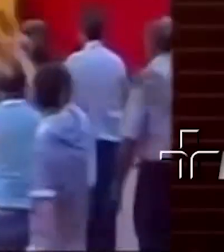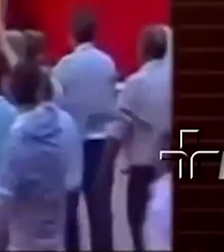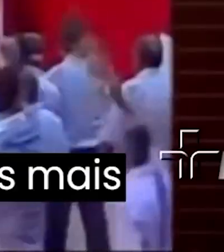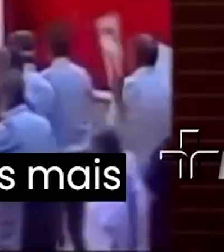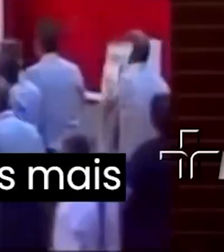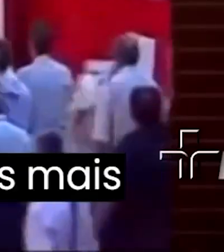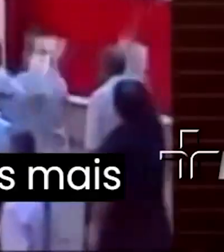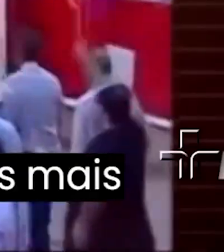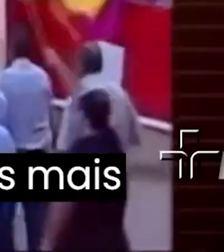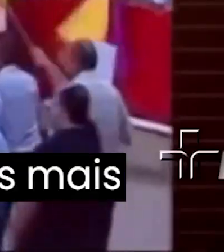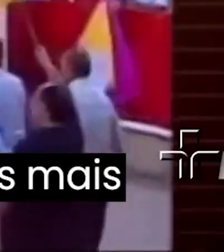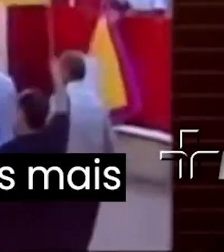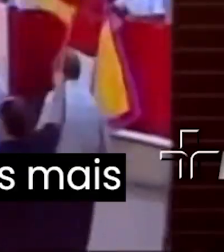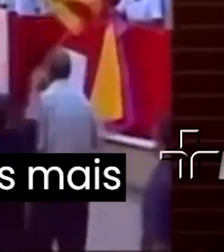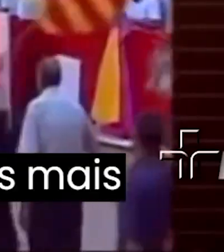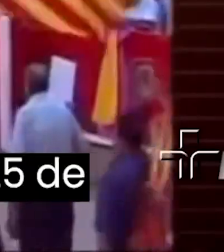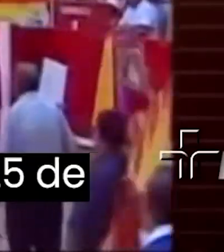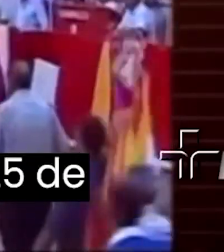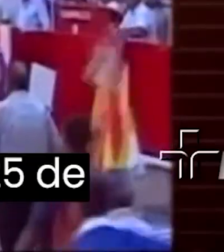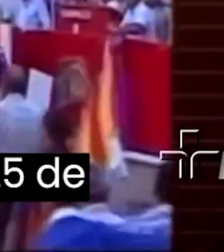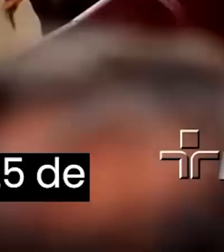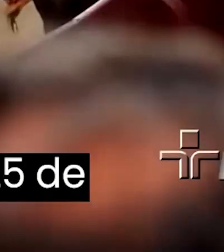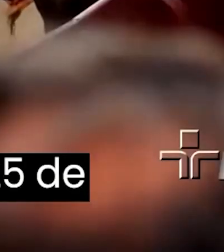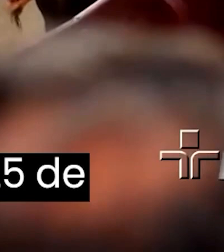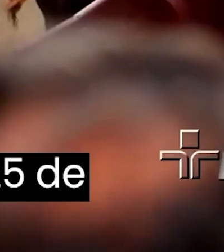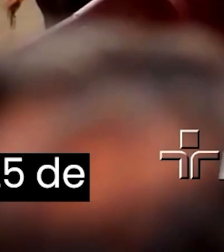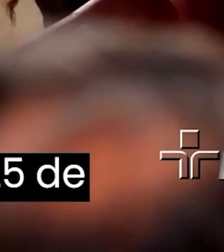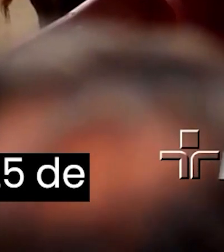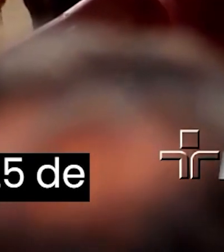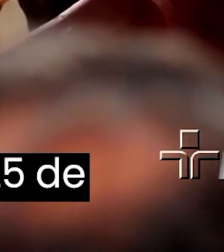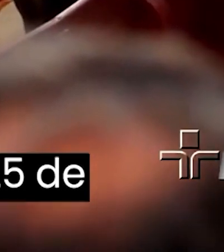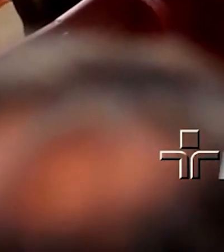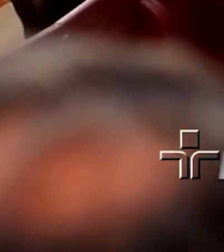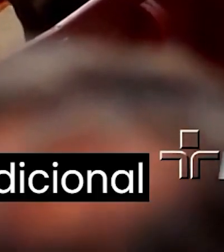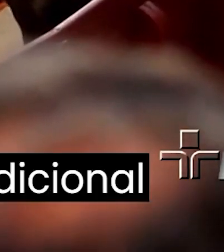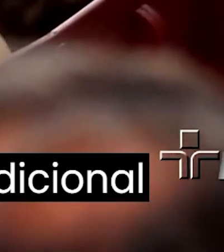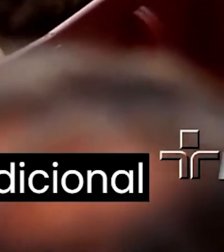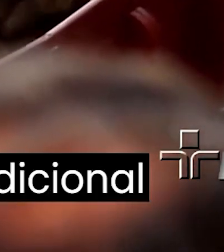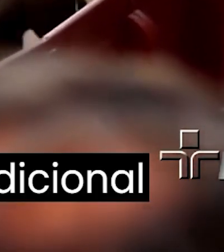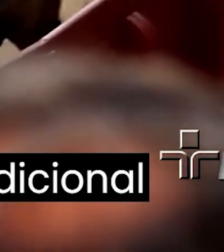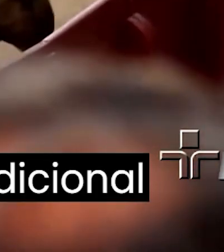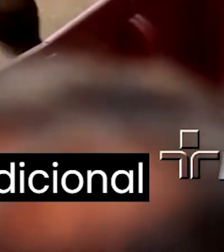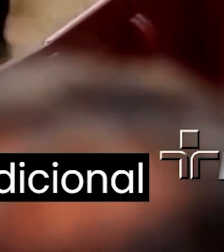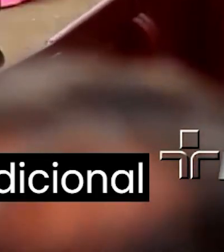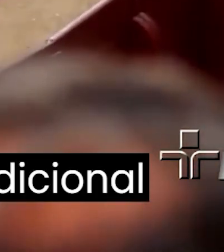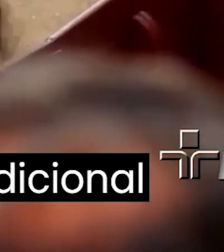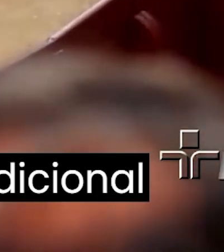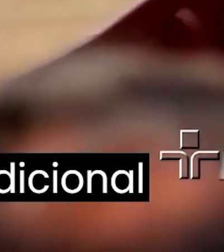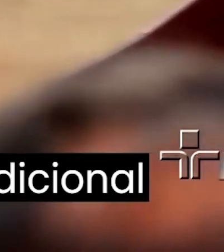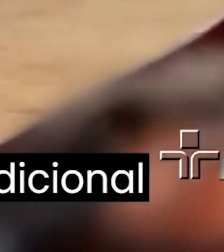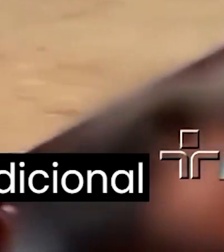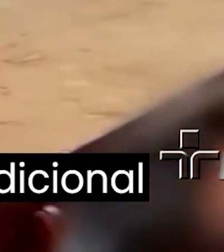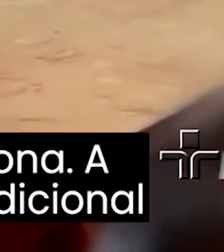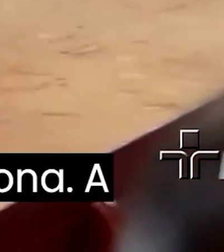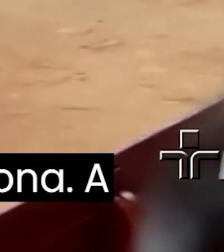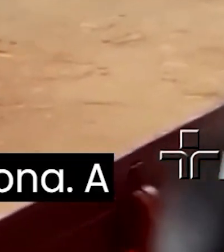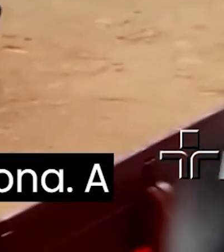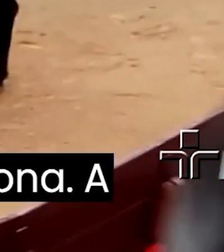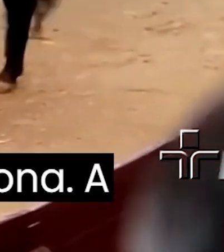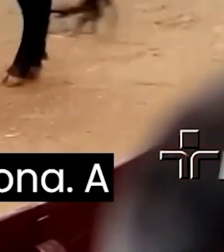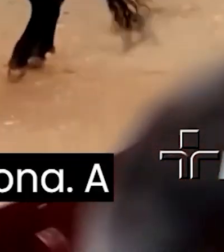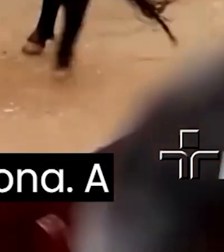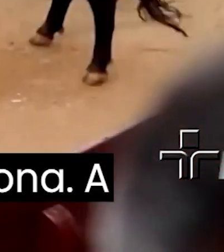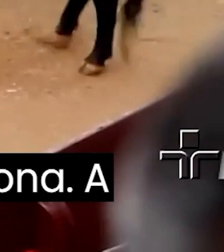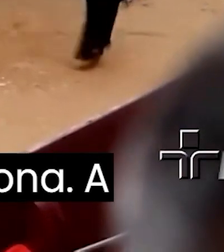e a cataluna uma das regiões mais independentes teve no dia 25 de setembro a última delas na tradicional arena